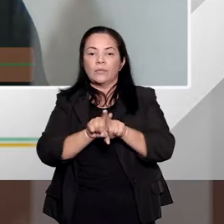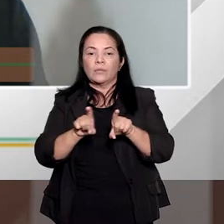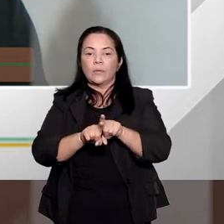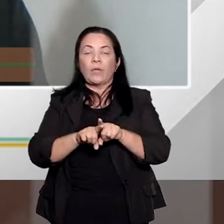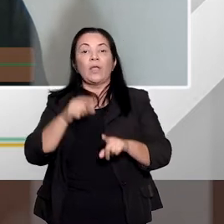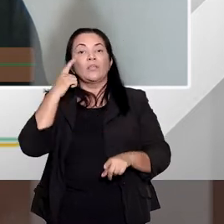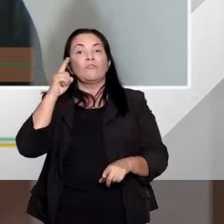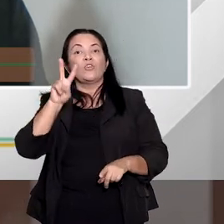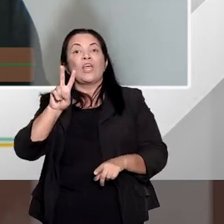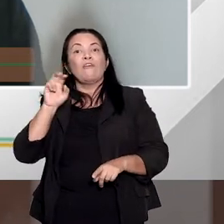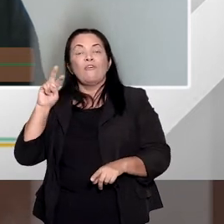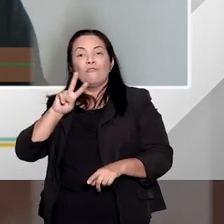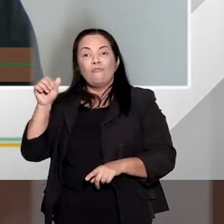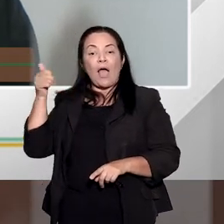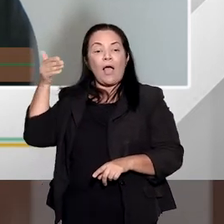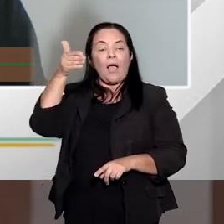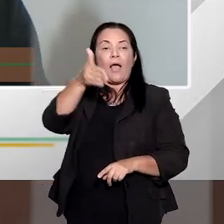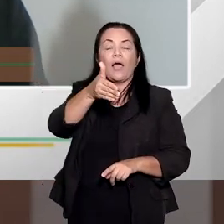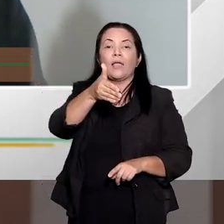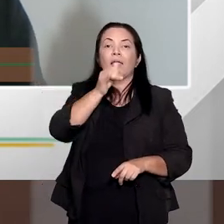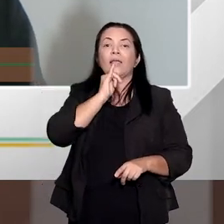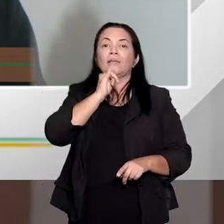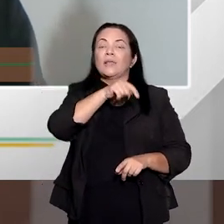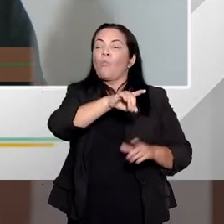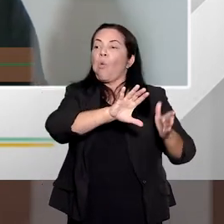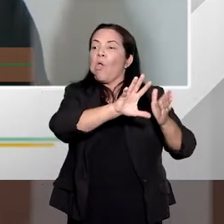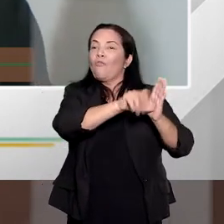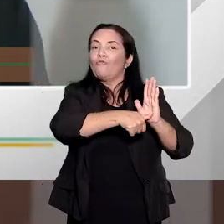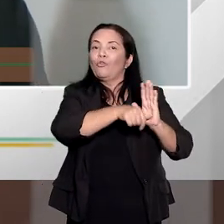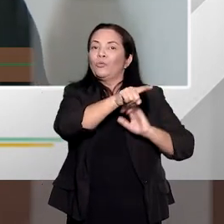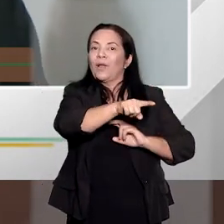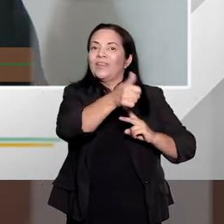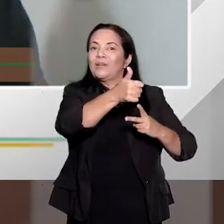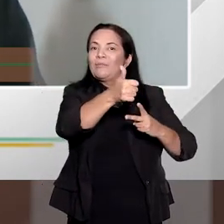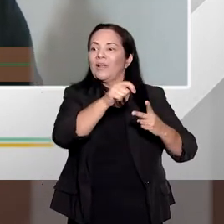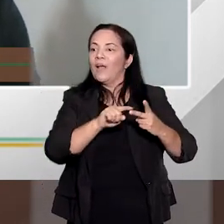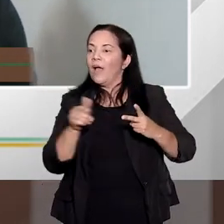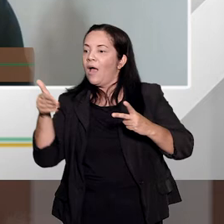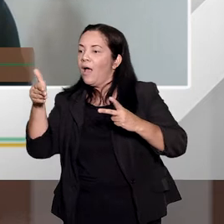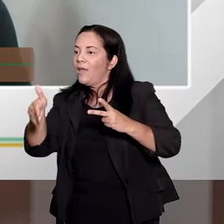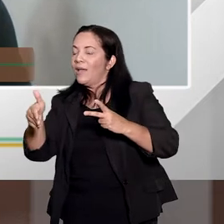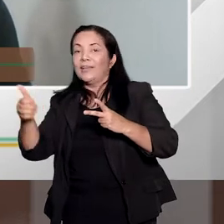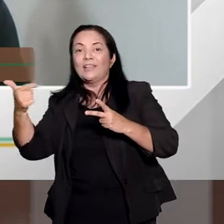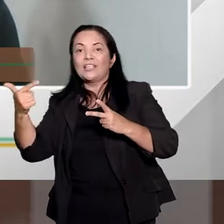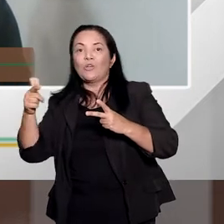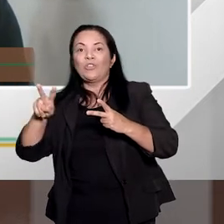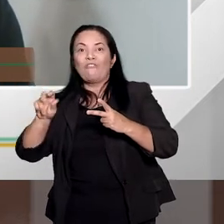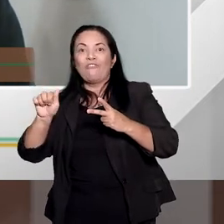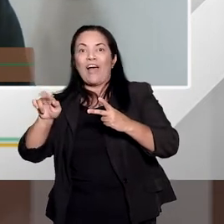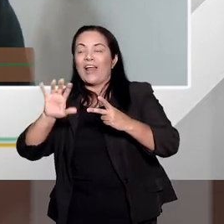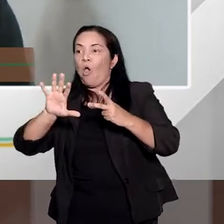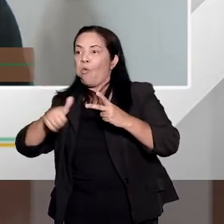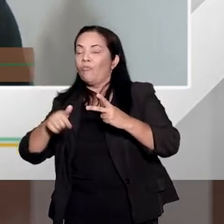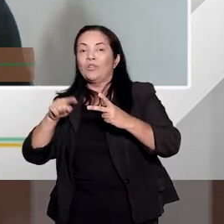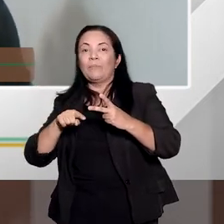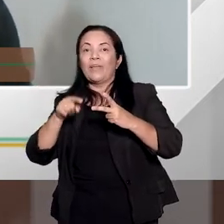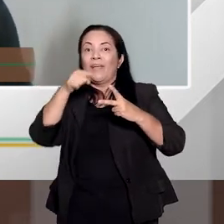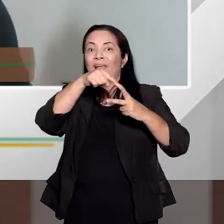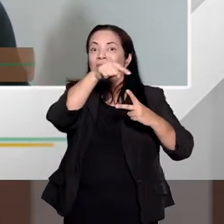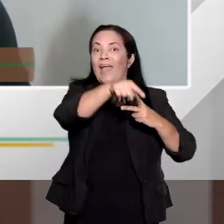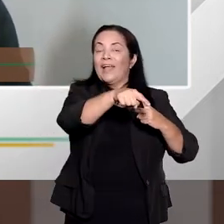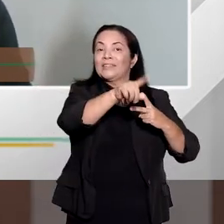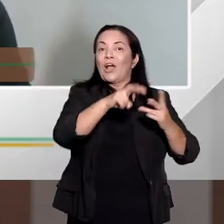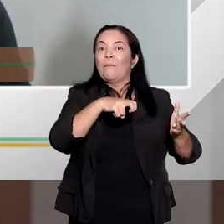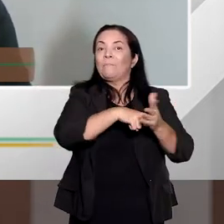exemplo, você pode lá ter um furto nas mesmas circunstâncias e a juíza, por exemplo, da primeira vara criminal colocou lá a pena em